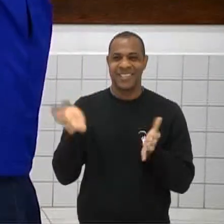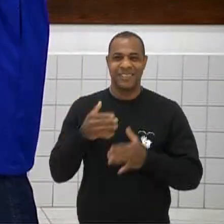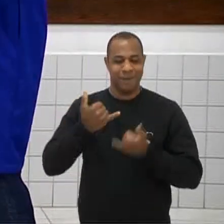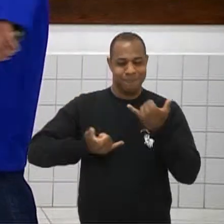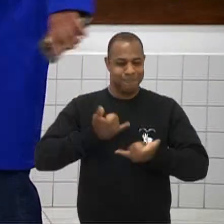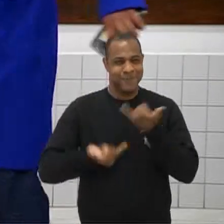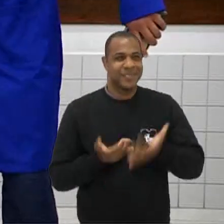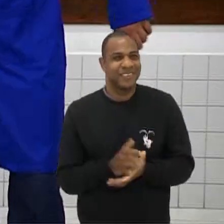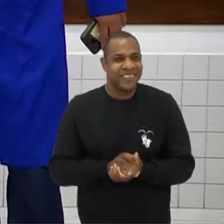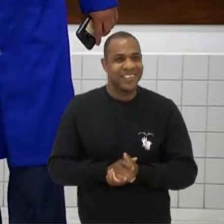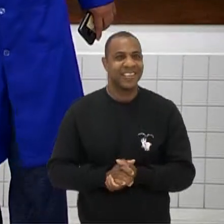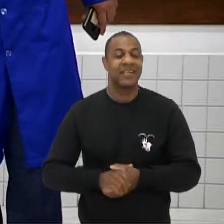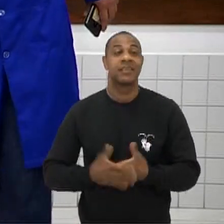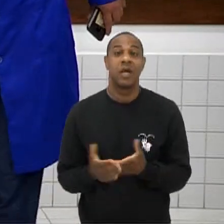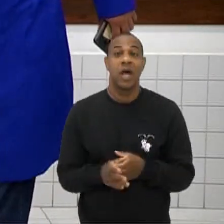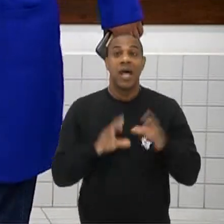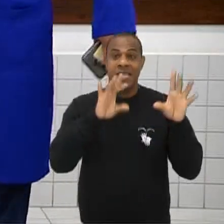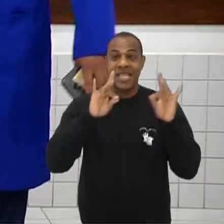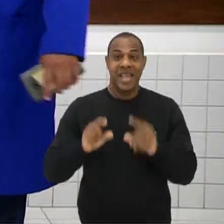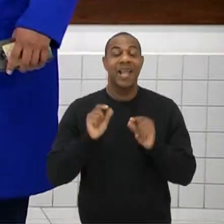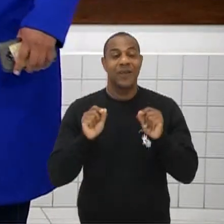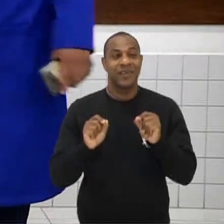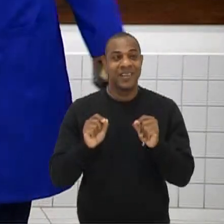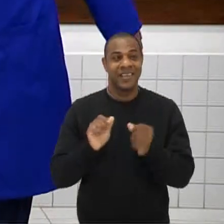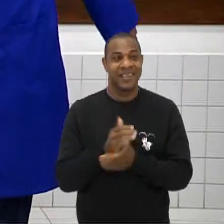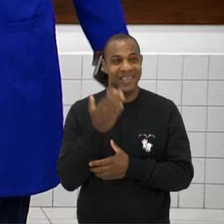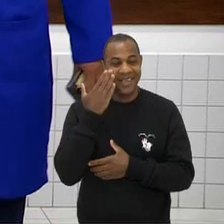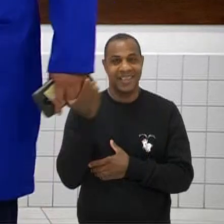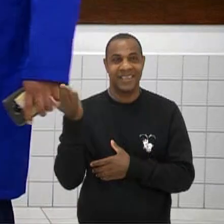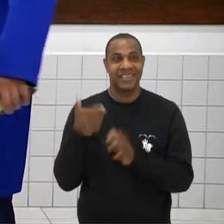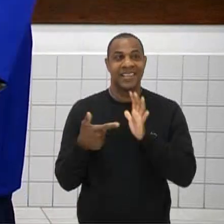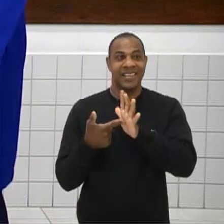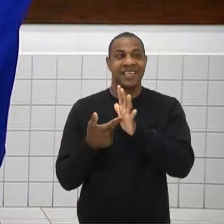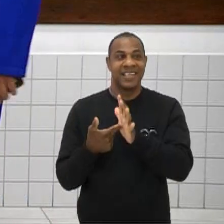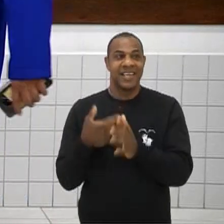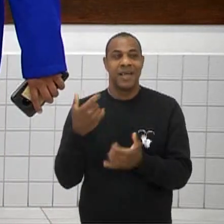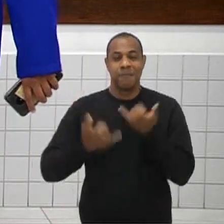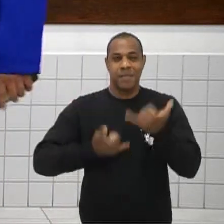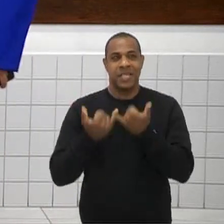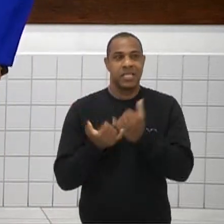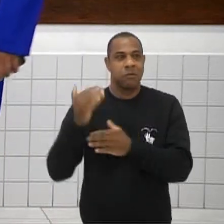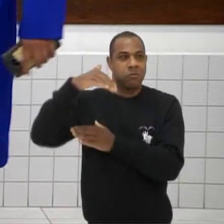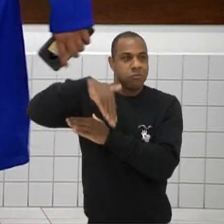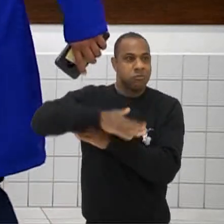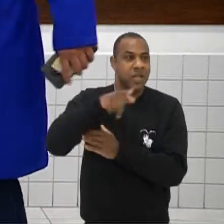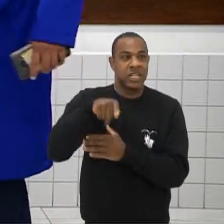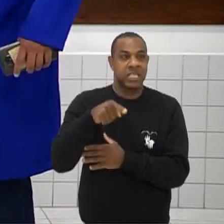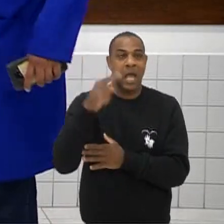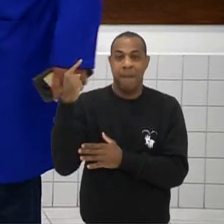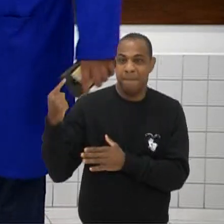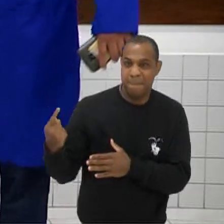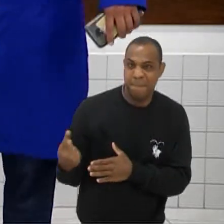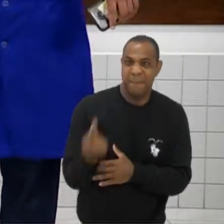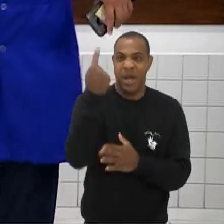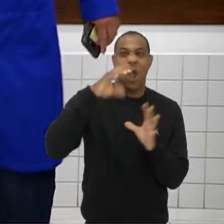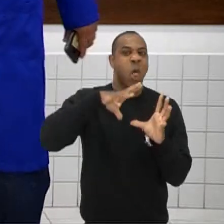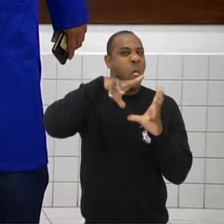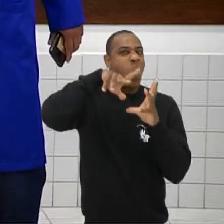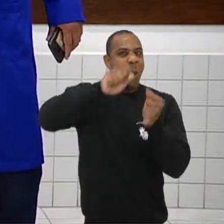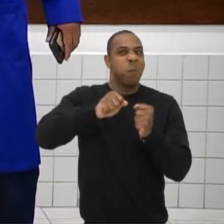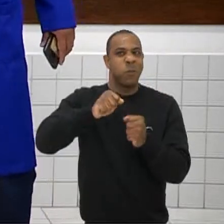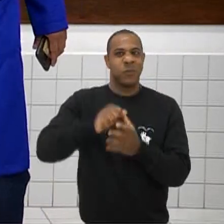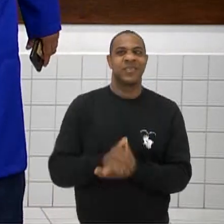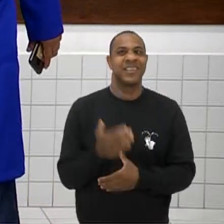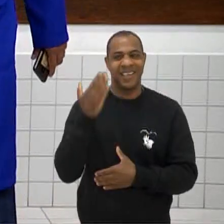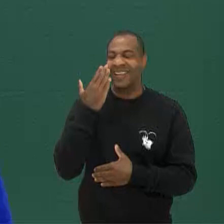participação Obrigadão força aí E galera um detalhe para vocês aqui Temos aqui algumas montanhas russas Essa aqui é a maior do mundo Que temos ali certo Mas você já